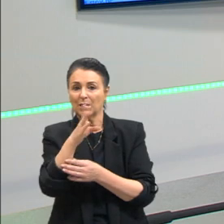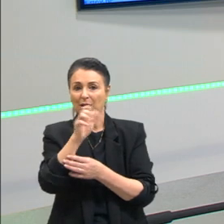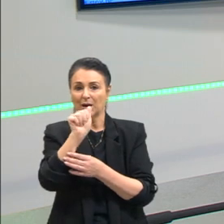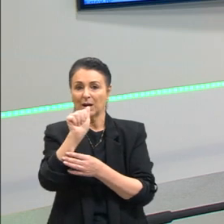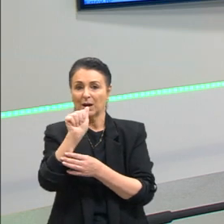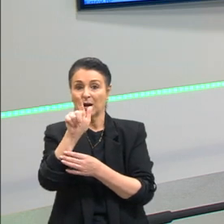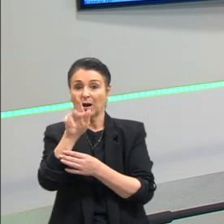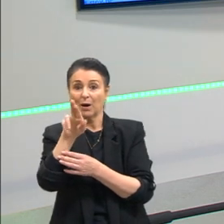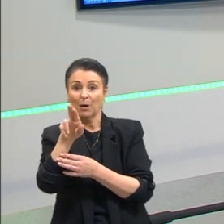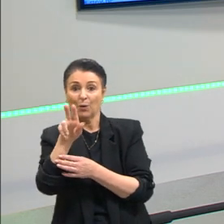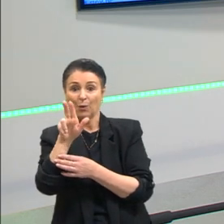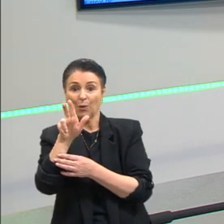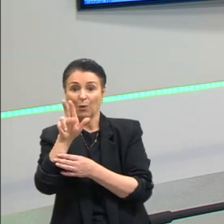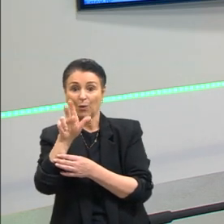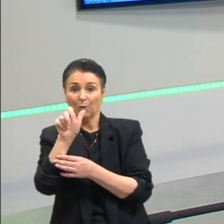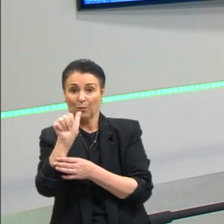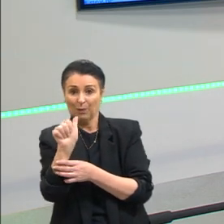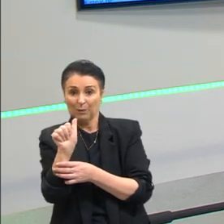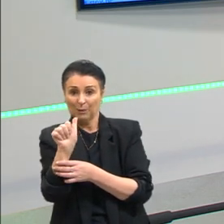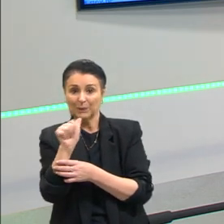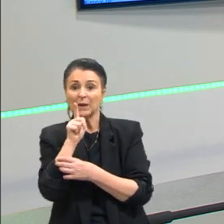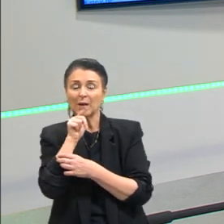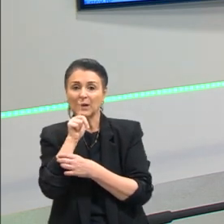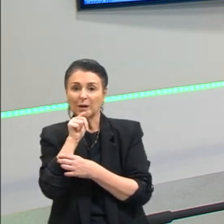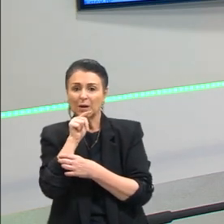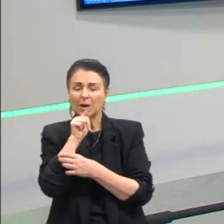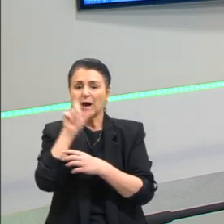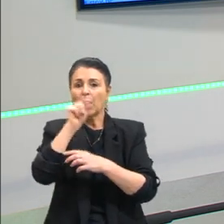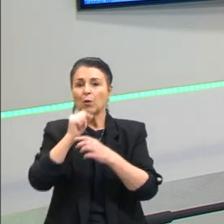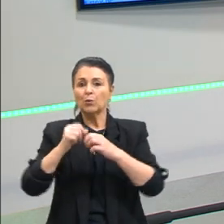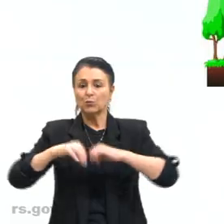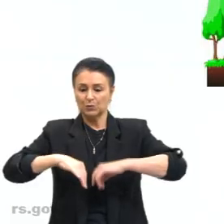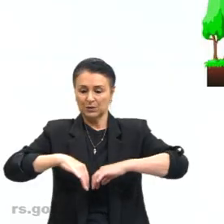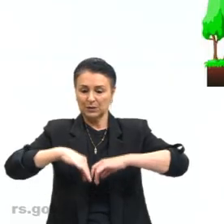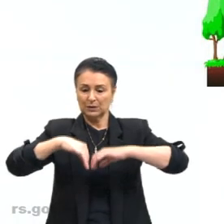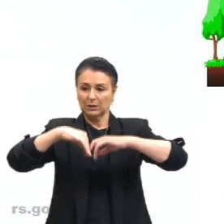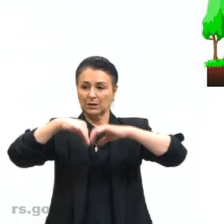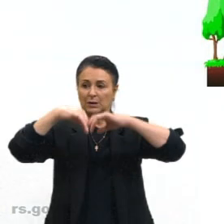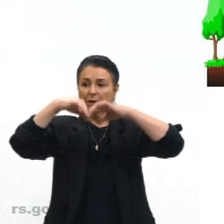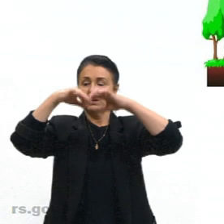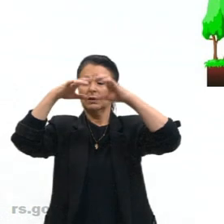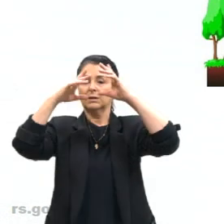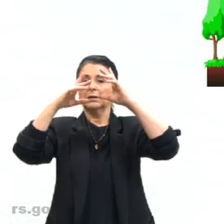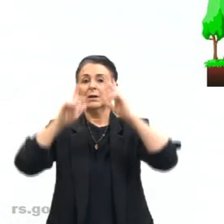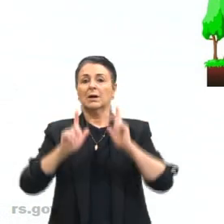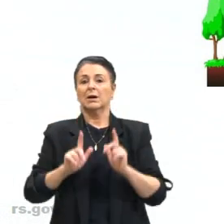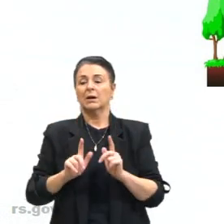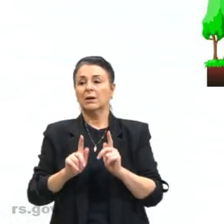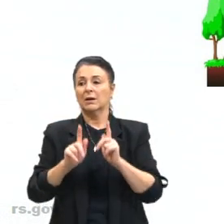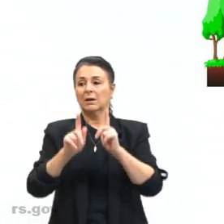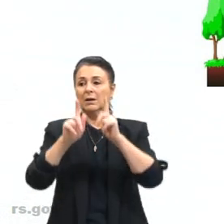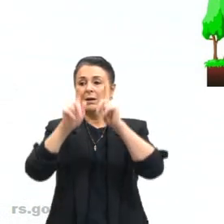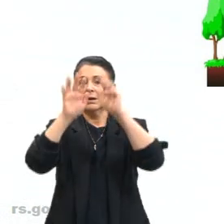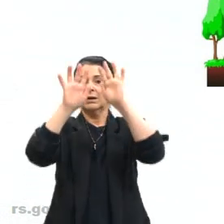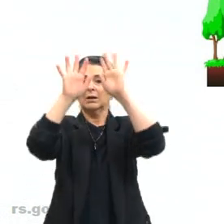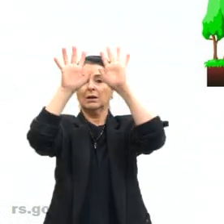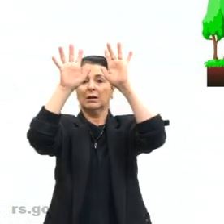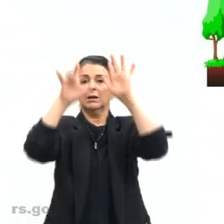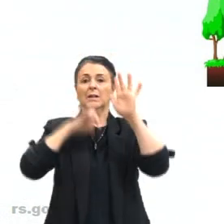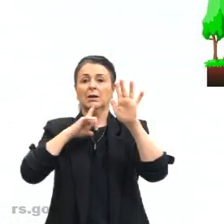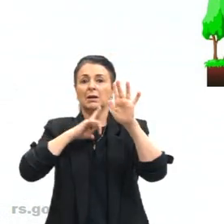alguns gases, agora me veio na cabeça, alguns gases, né, eles conseguem fazer com que essa